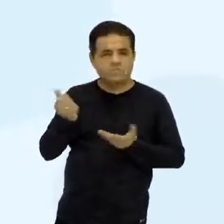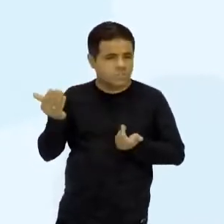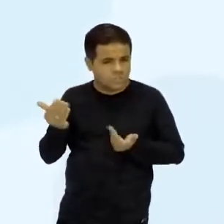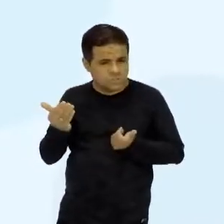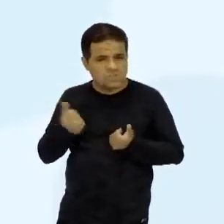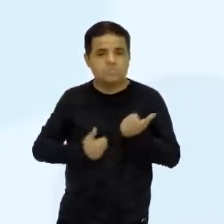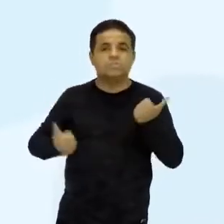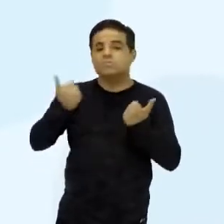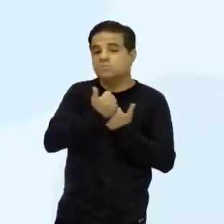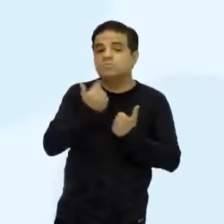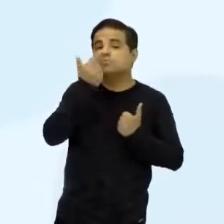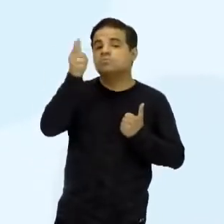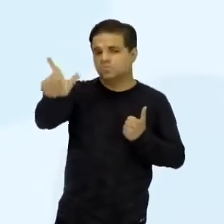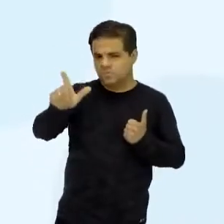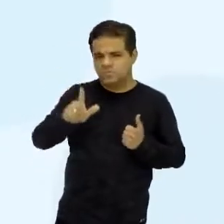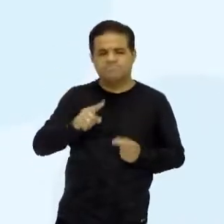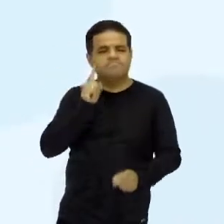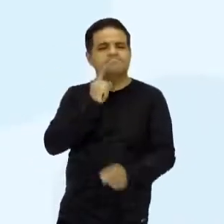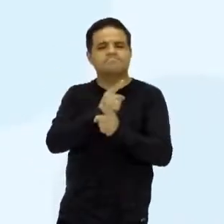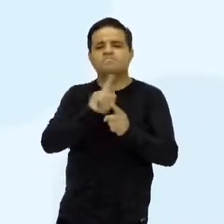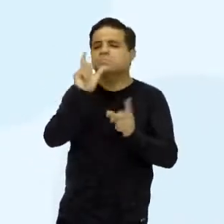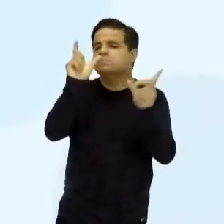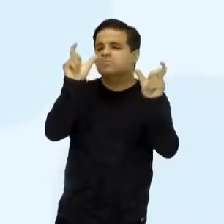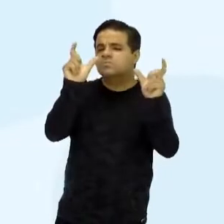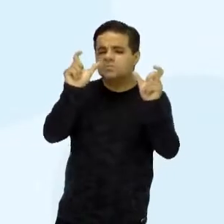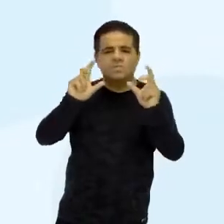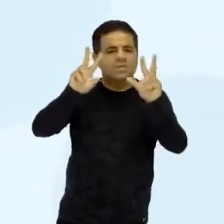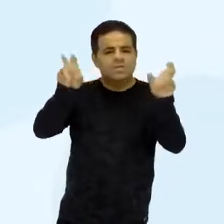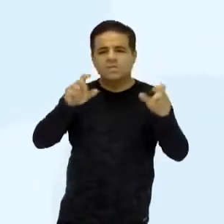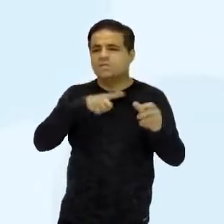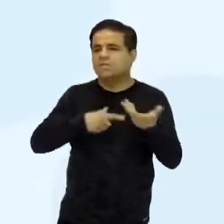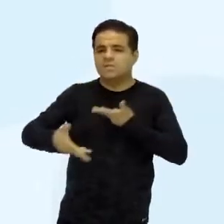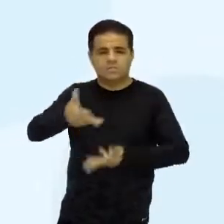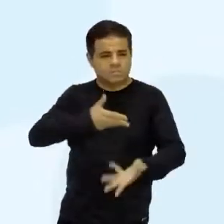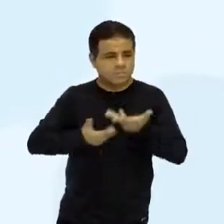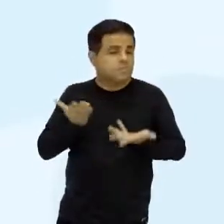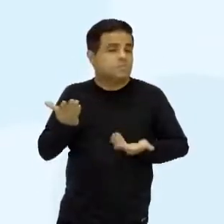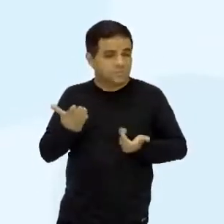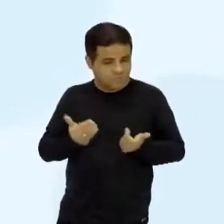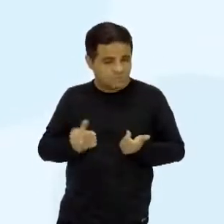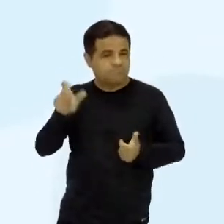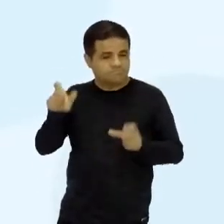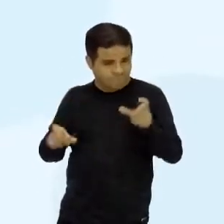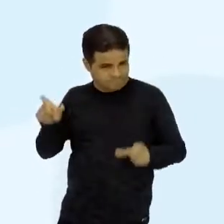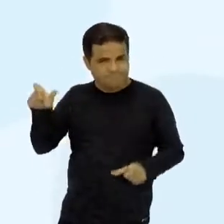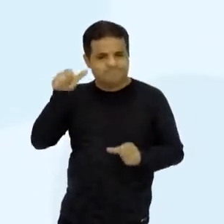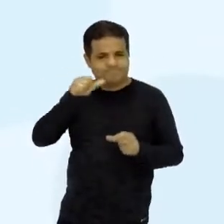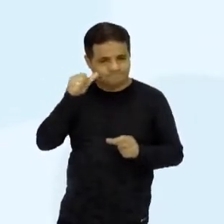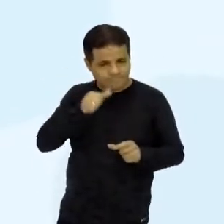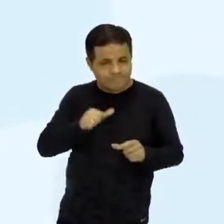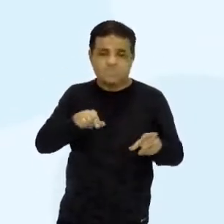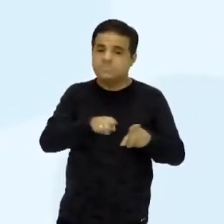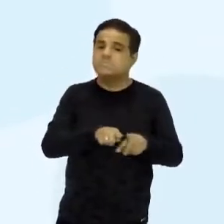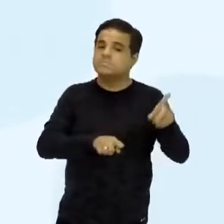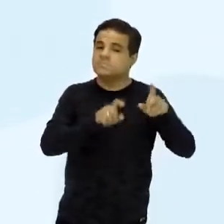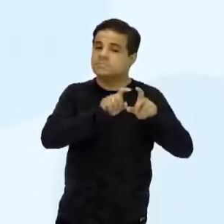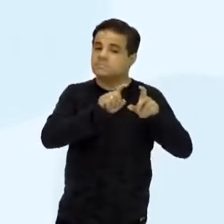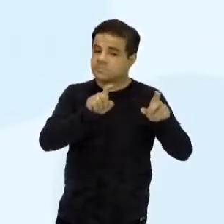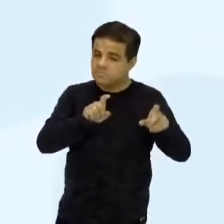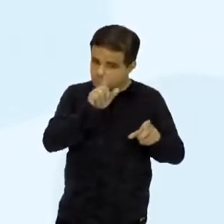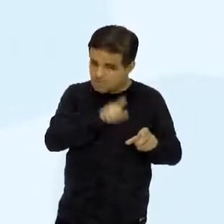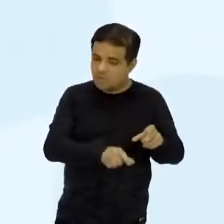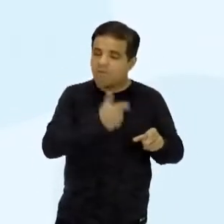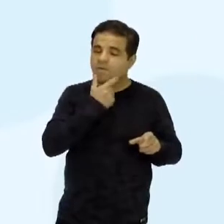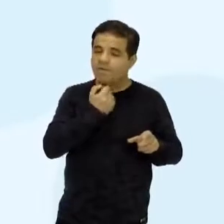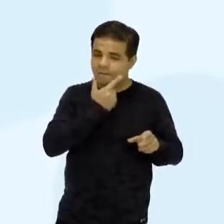substituída por outras. Identifique os termos que se relacionam a jovens do sexo feminino aos